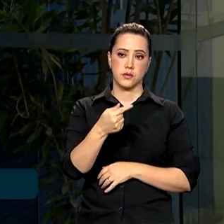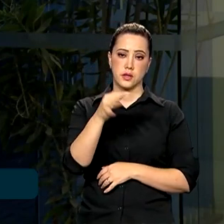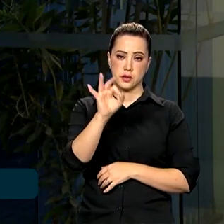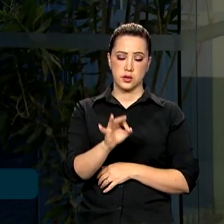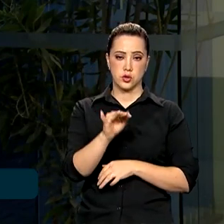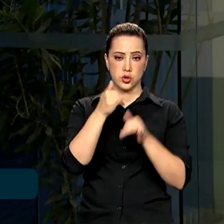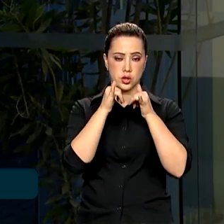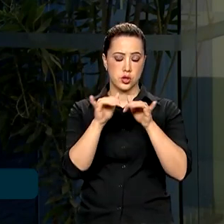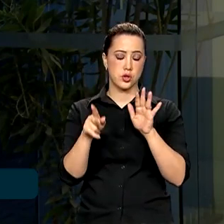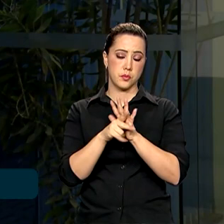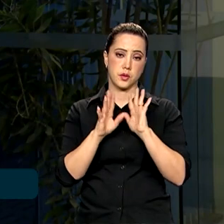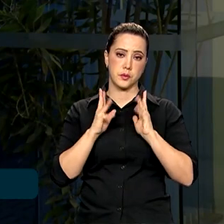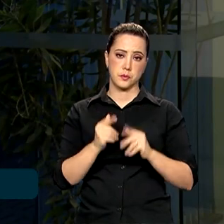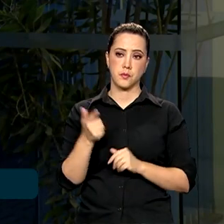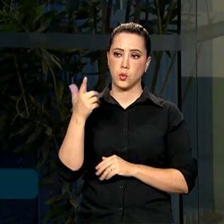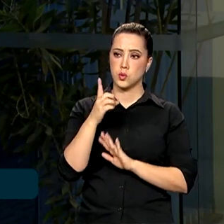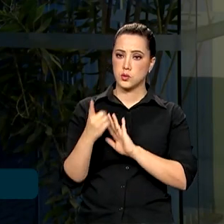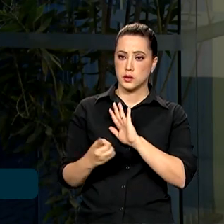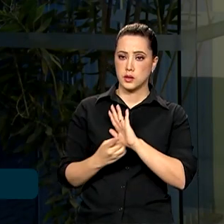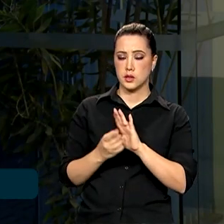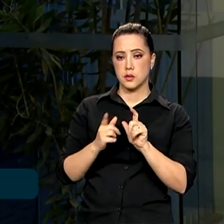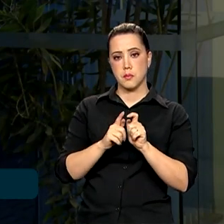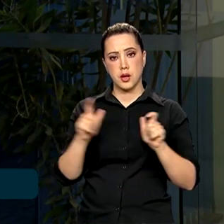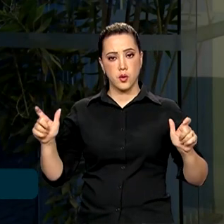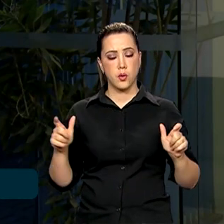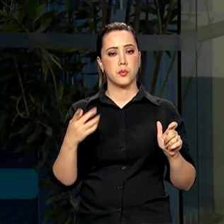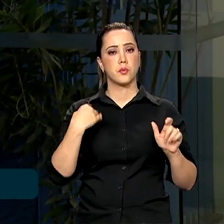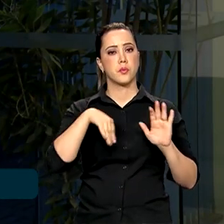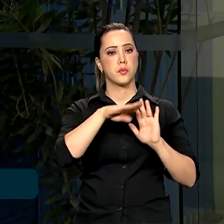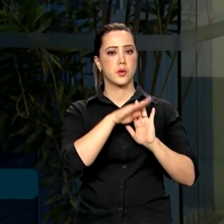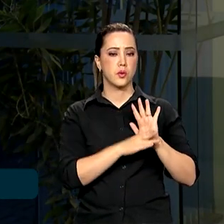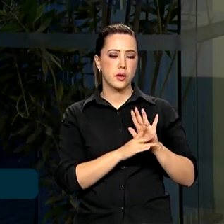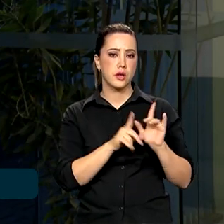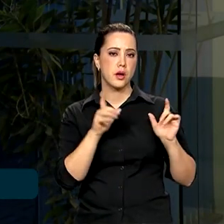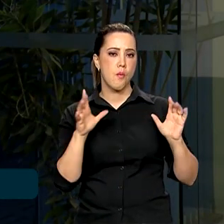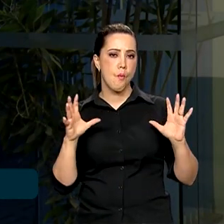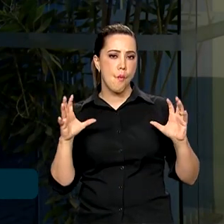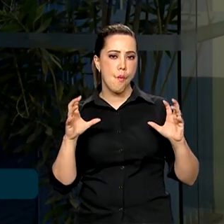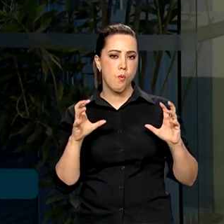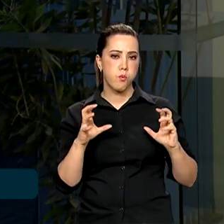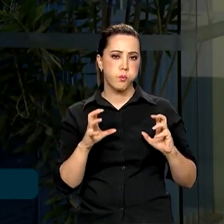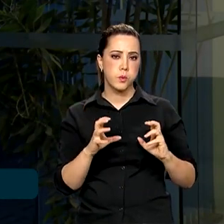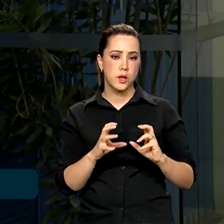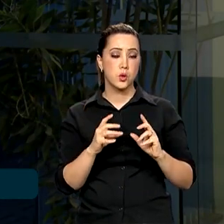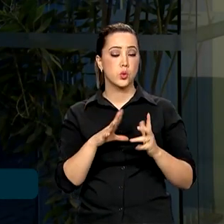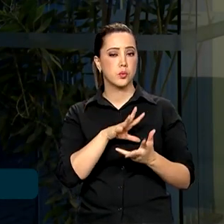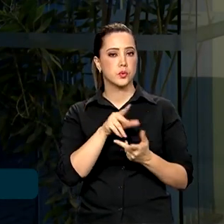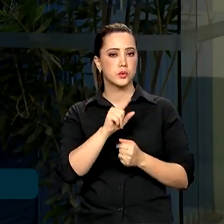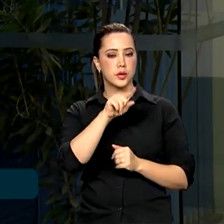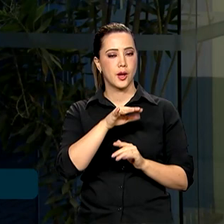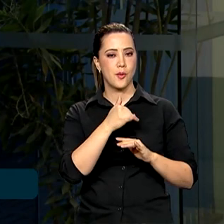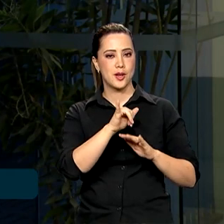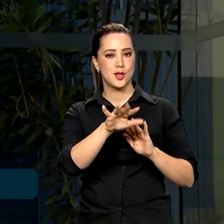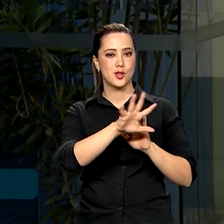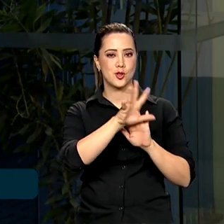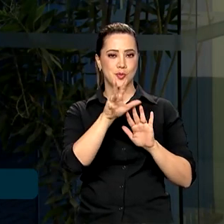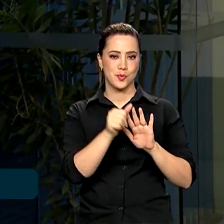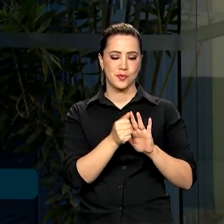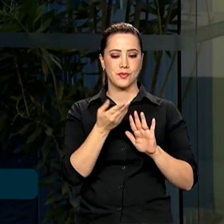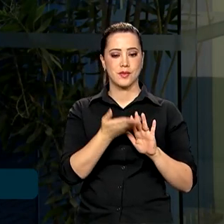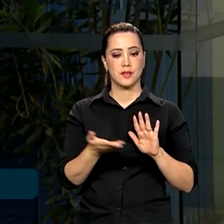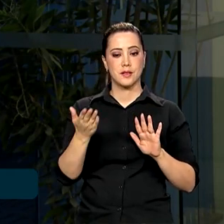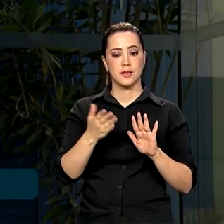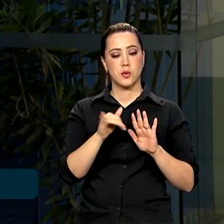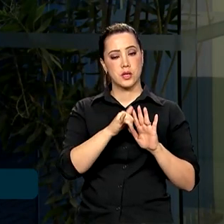decreto cria o maior programa de descarbonização do mundo, é o Energia da Amazônia, Energias da Amazônia, melhor